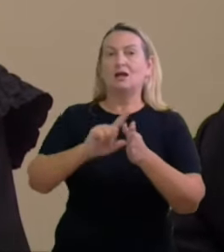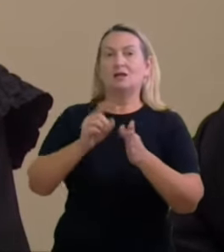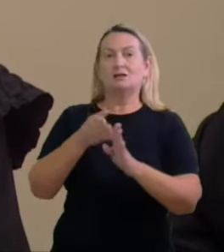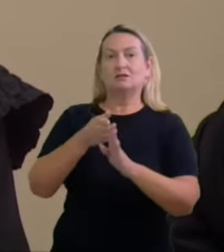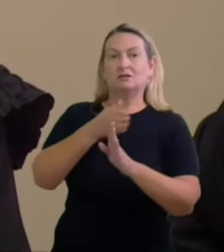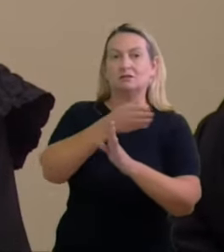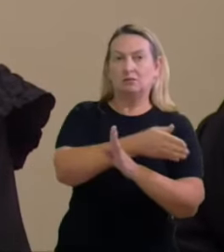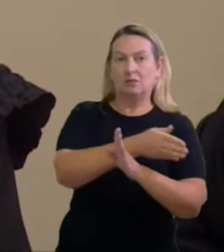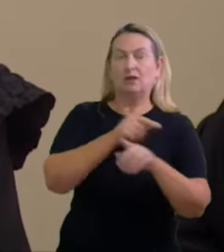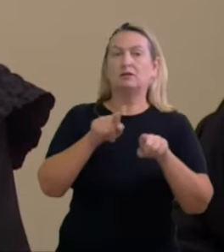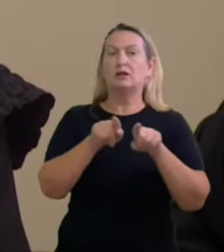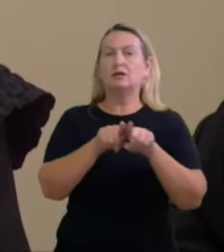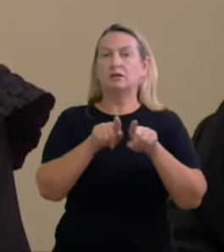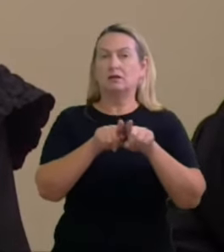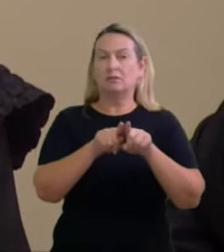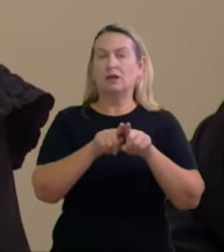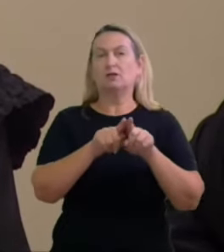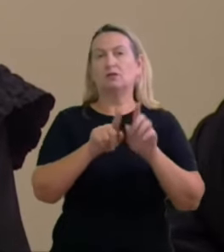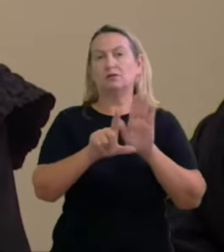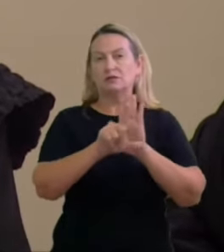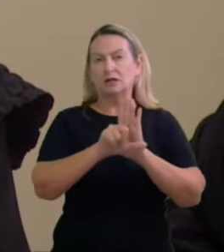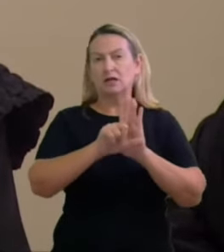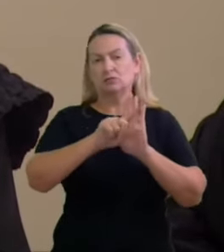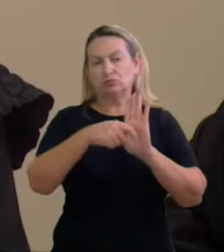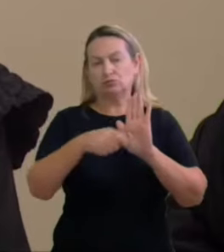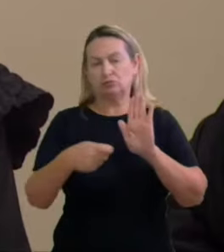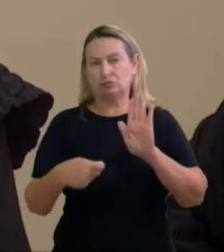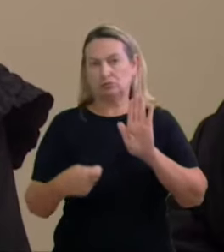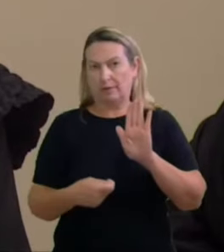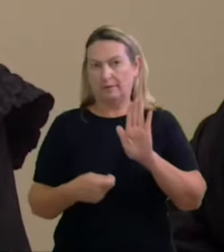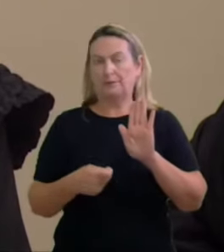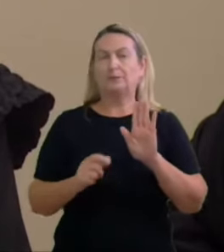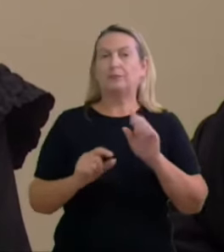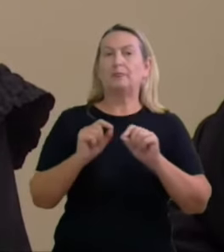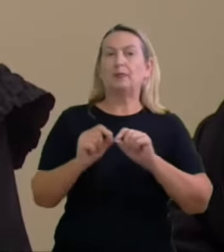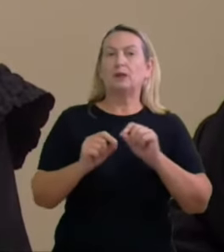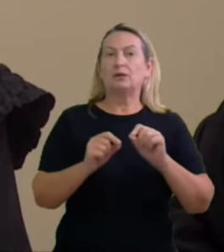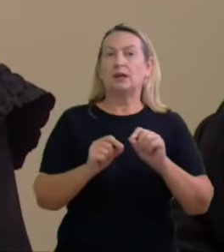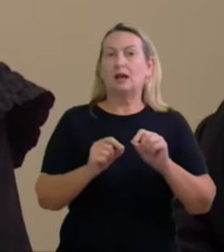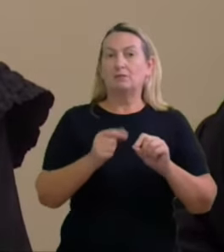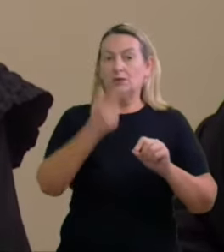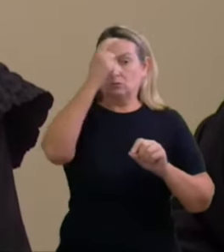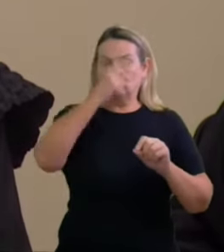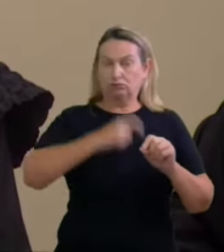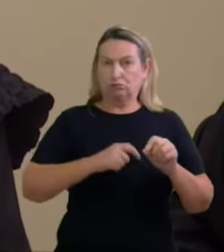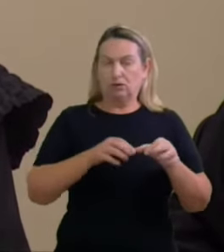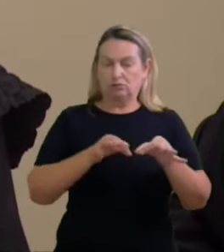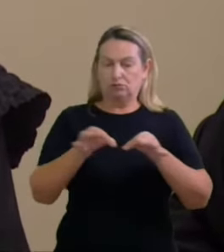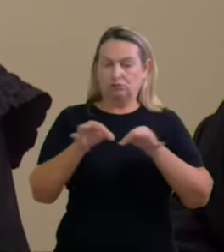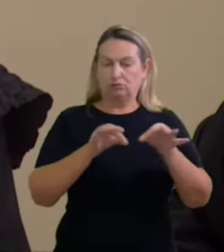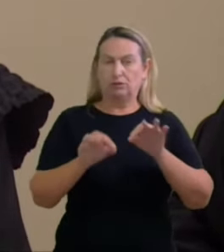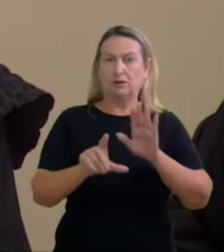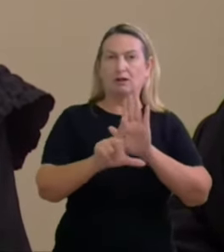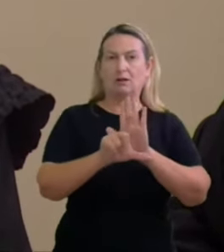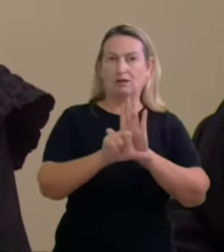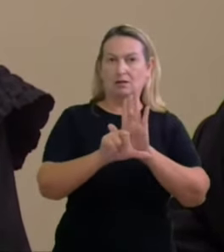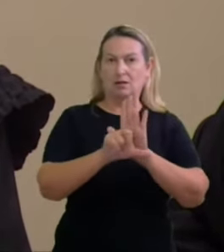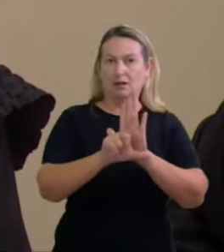legislativas incluíram novas excludentes o critério do legislador de caráter mais